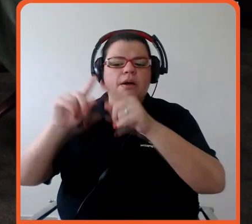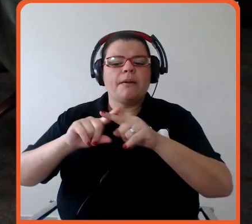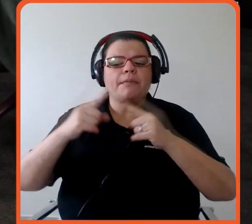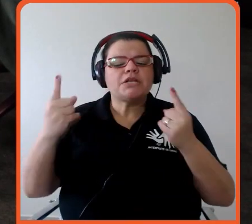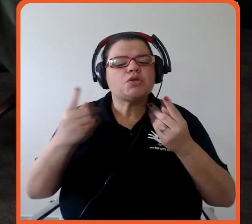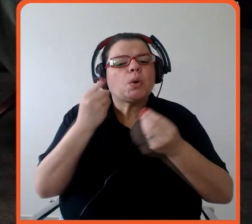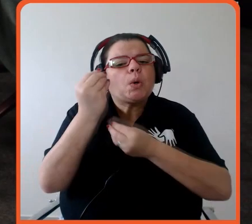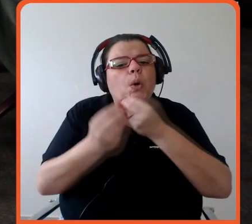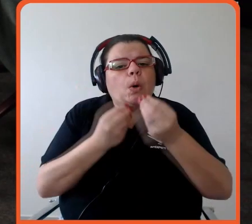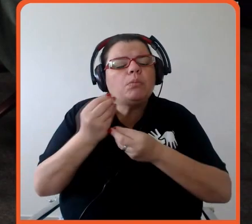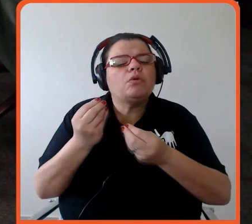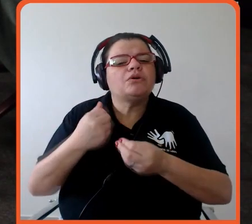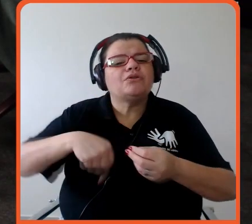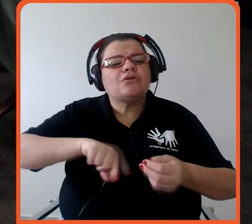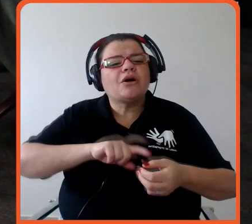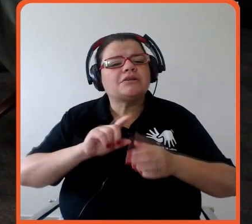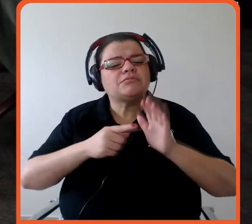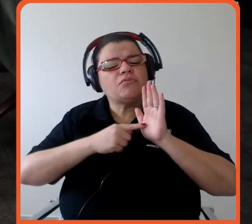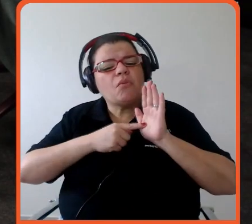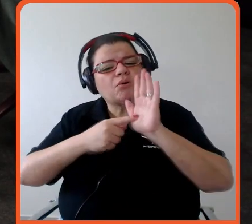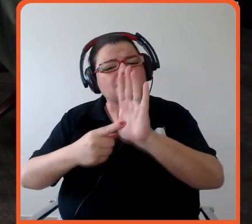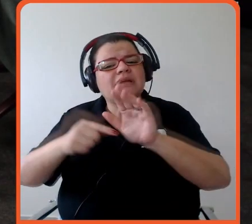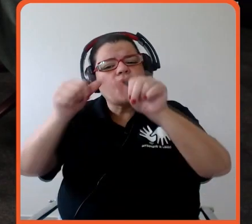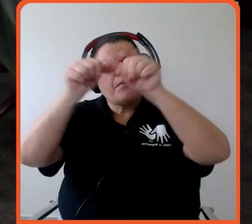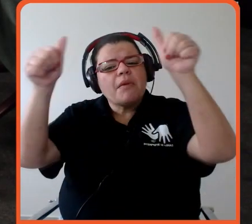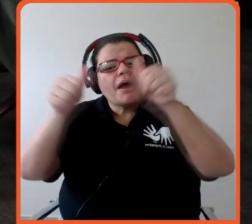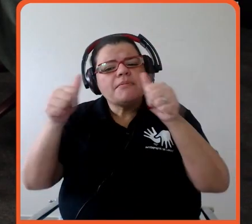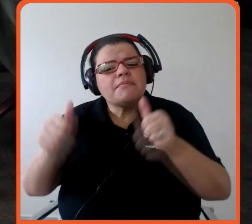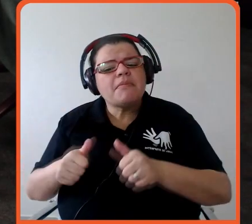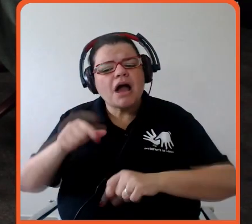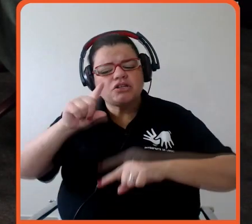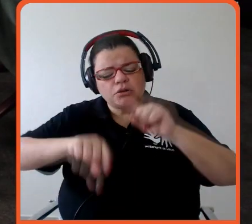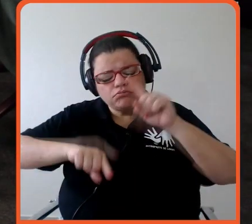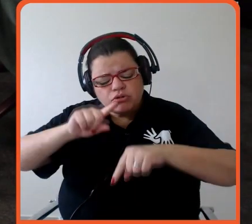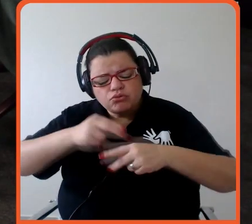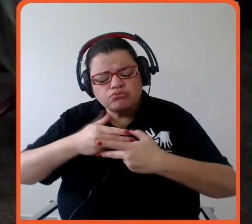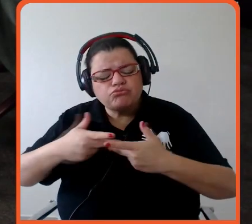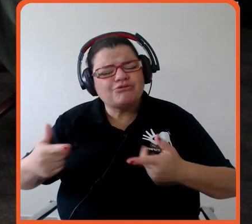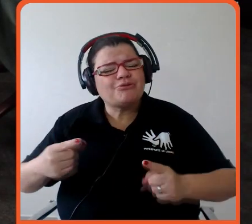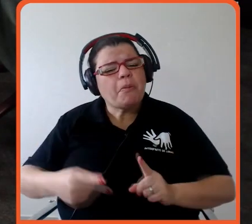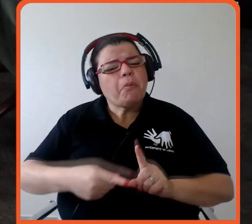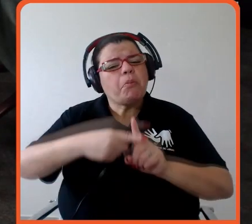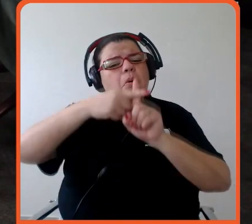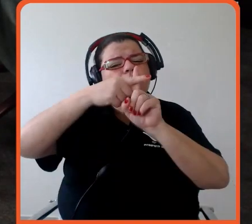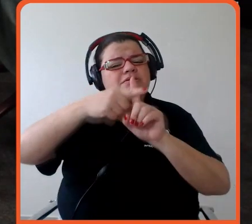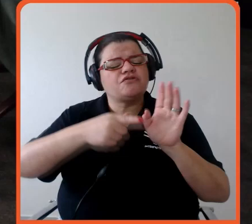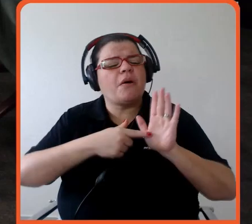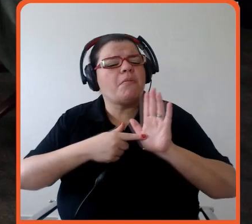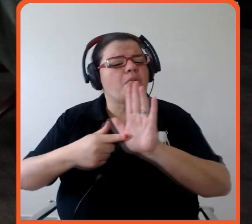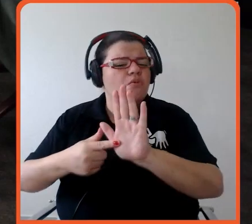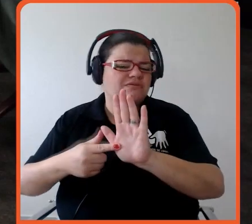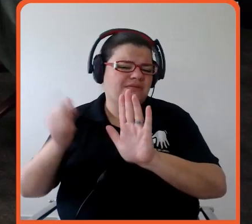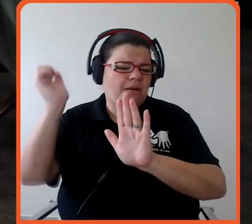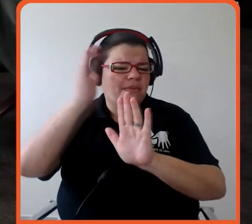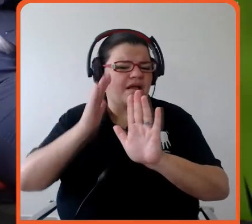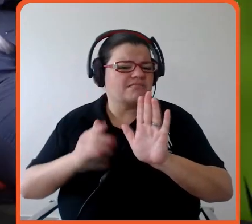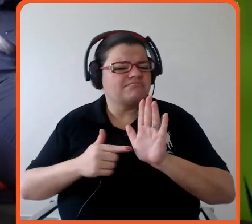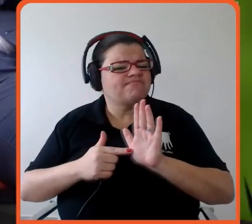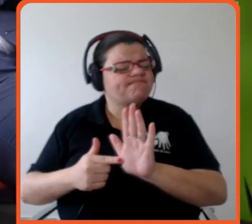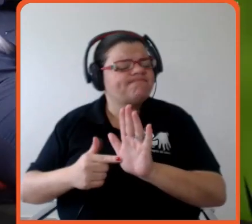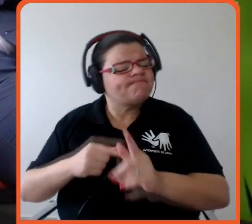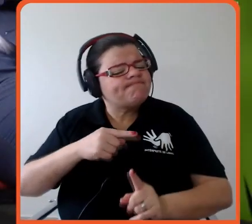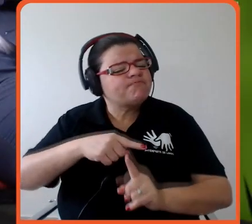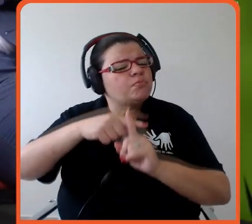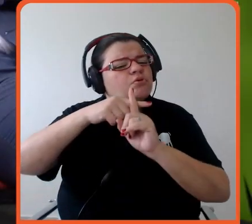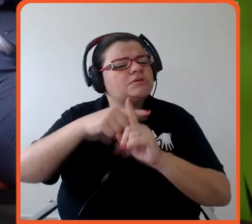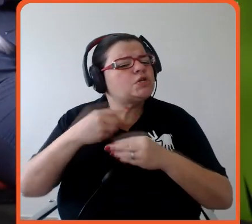positiva dos nossos produtos, das nossas empresas no Brasil? Eu acho que a gente tem, Carlos,